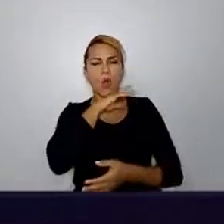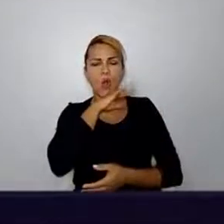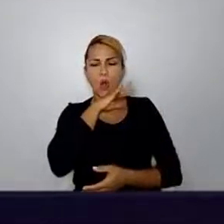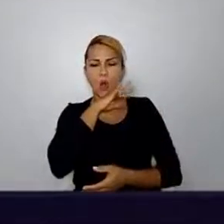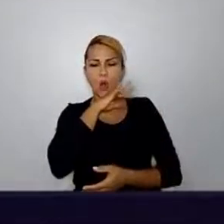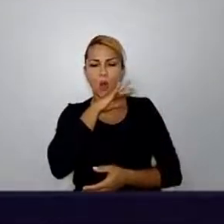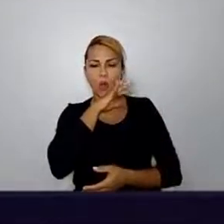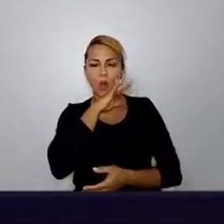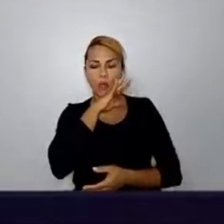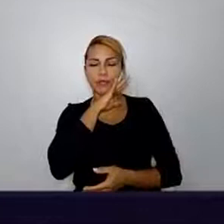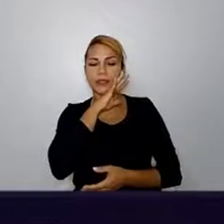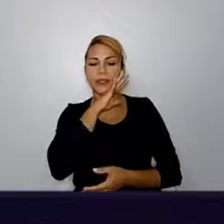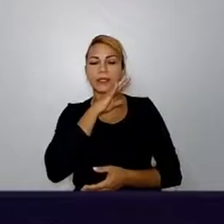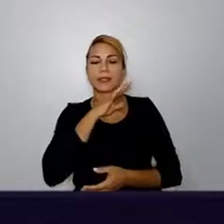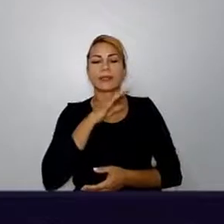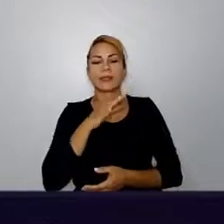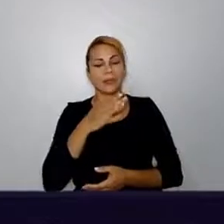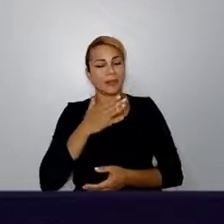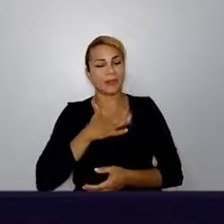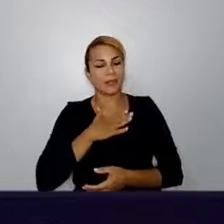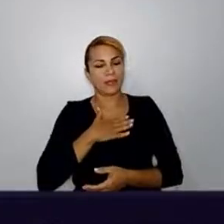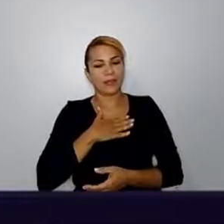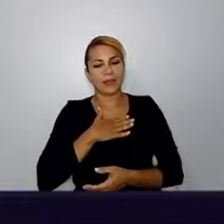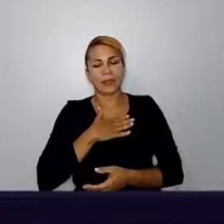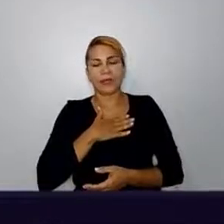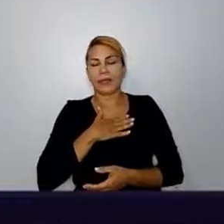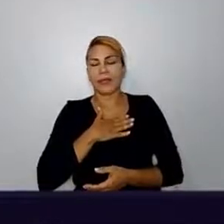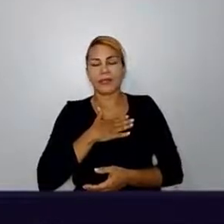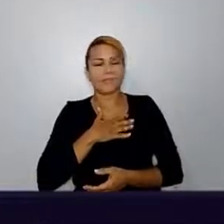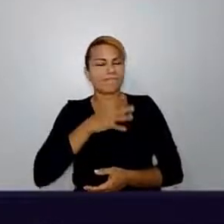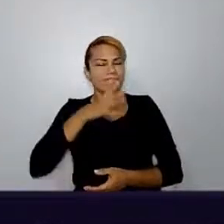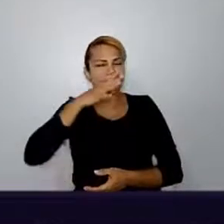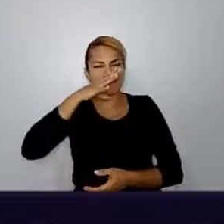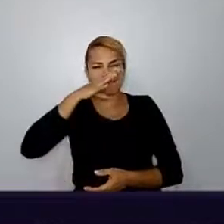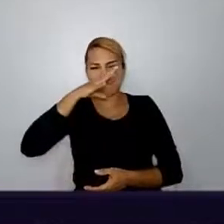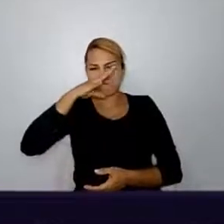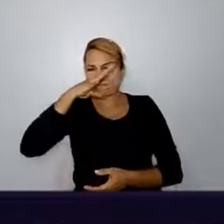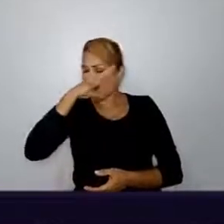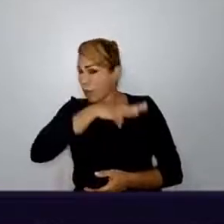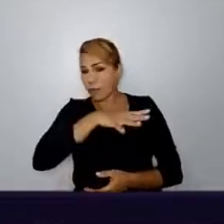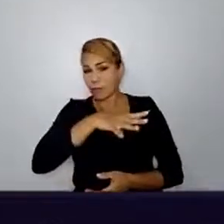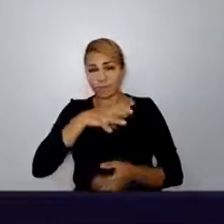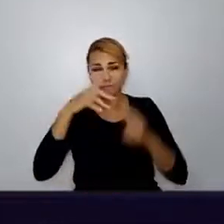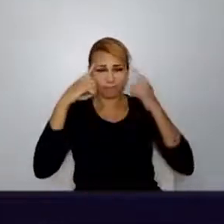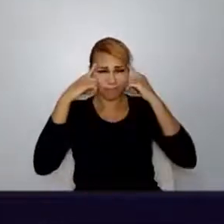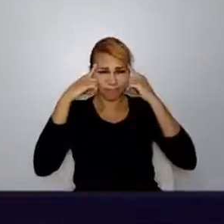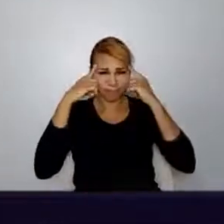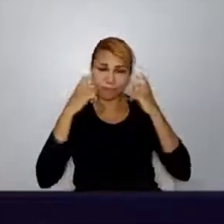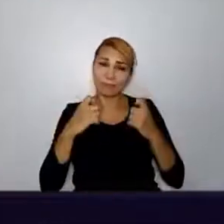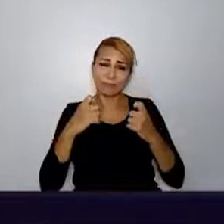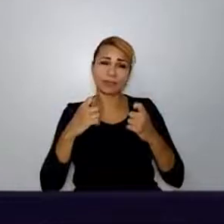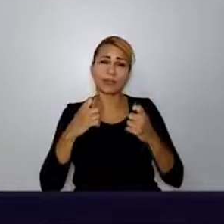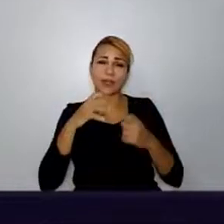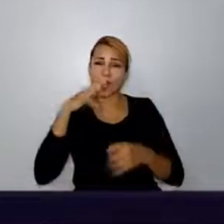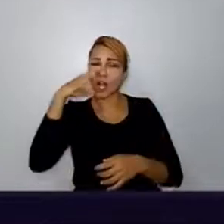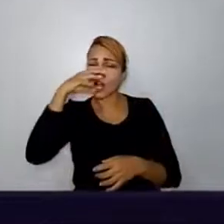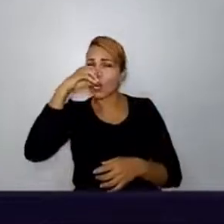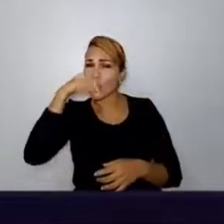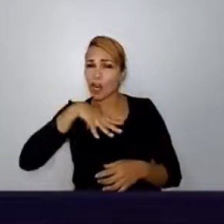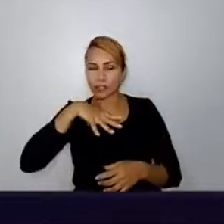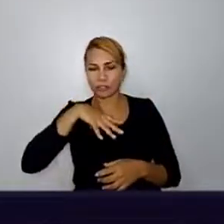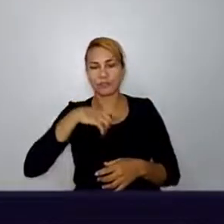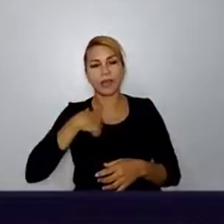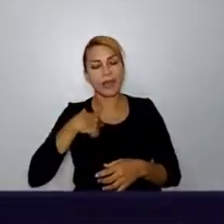Code Review. E ele foi muito grosso, muito, muito grosso. E eu estava viajando